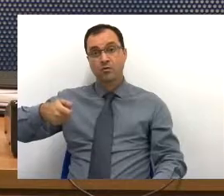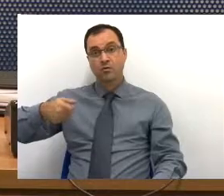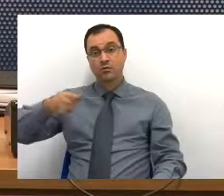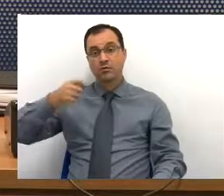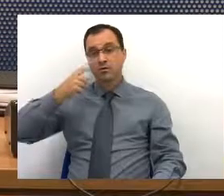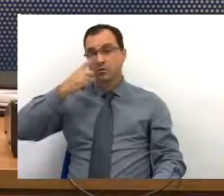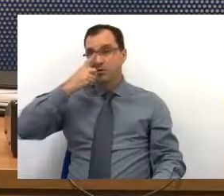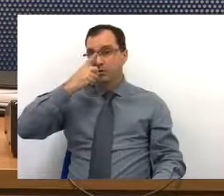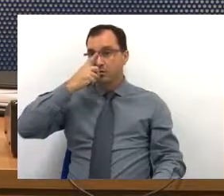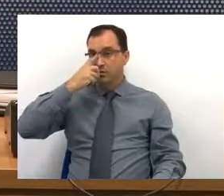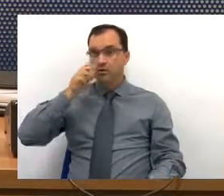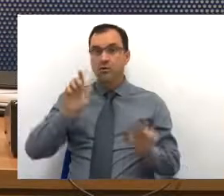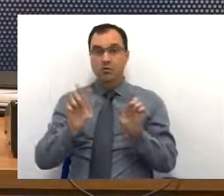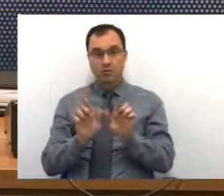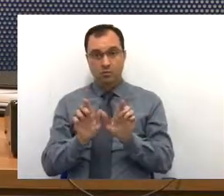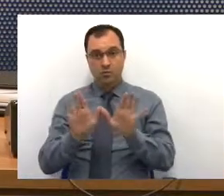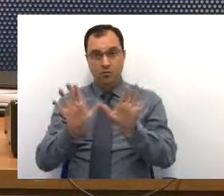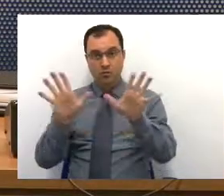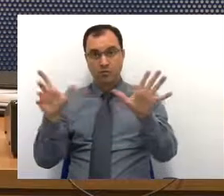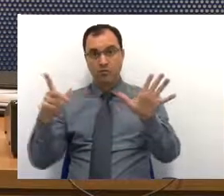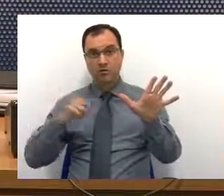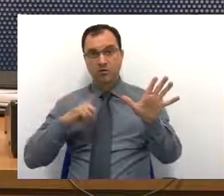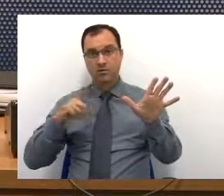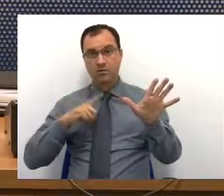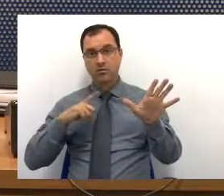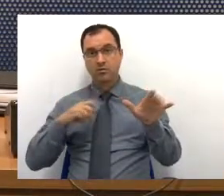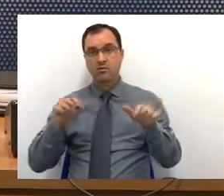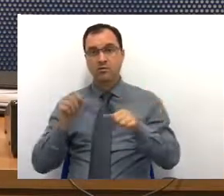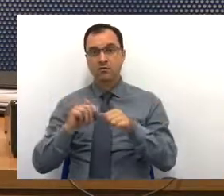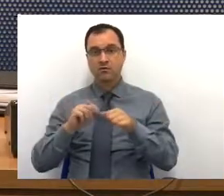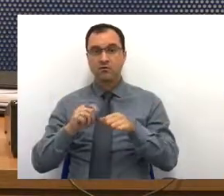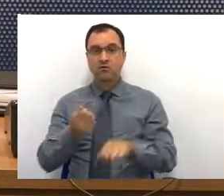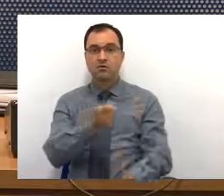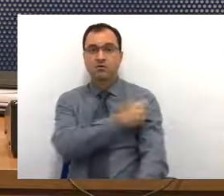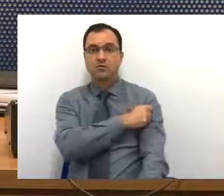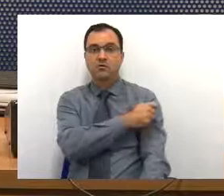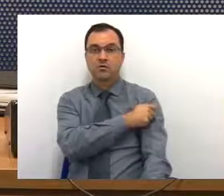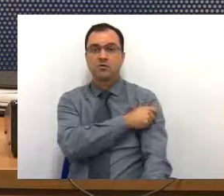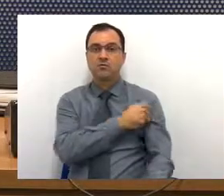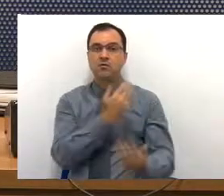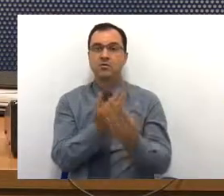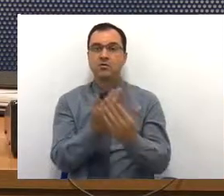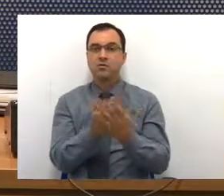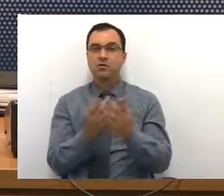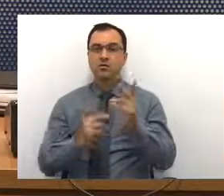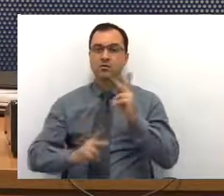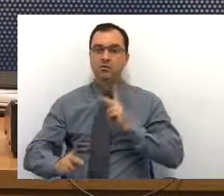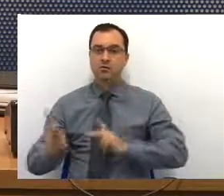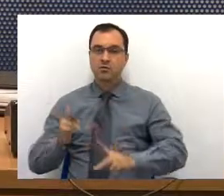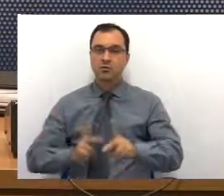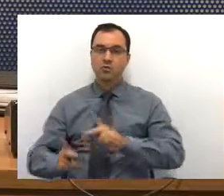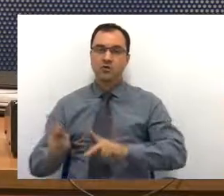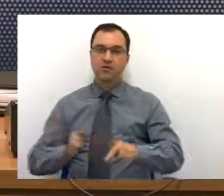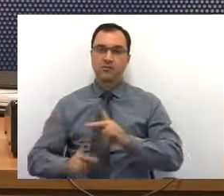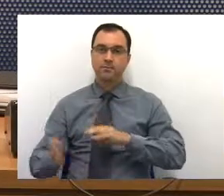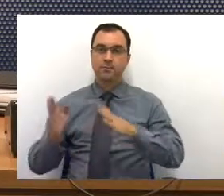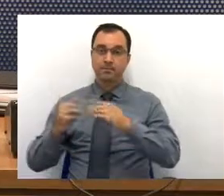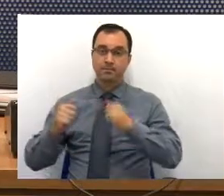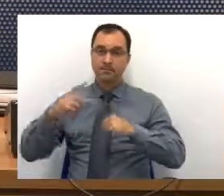aos guarulhenses que tenham feito ensino médio em escola pública. Esse é um pedido nosso.